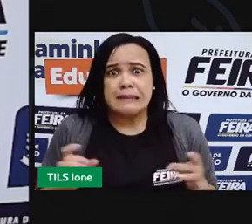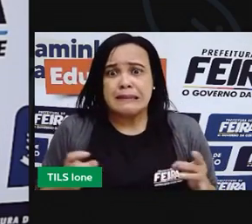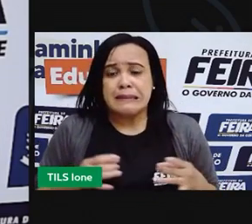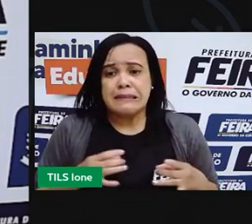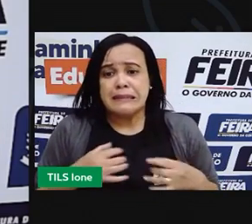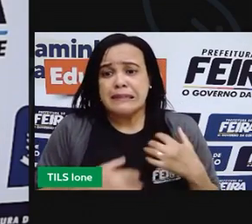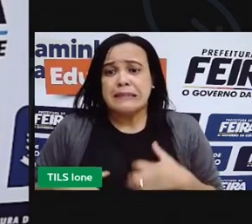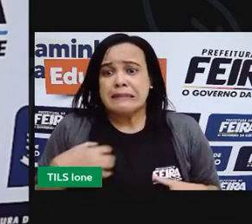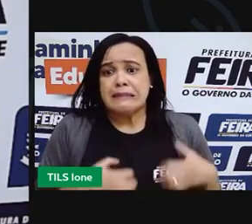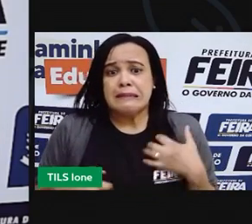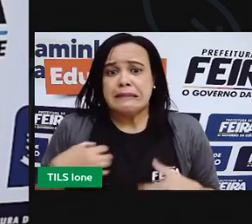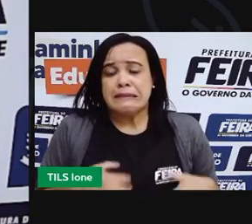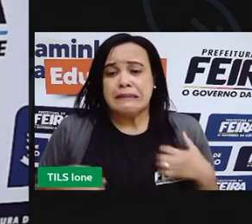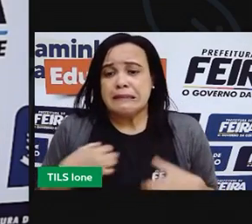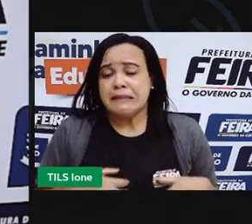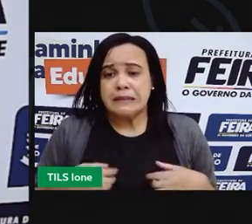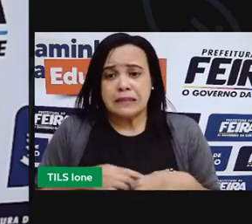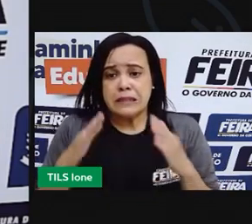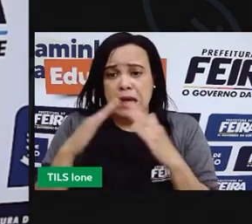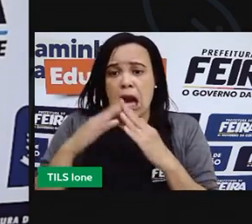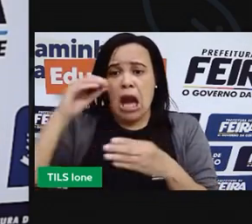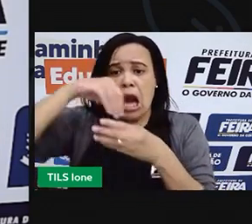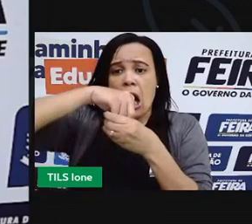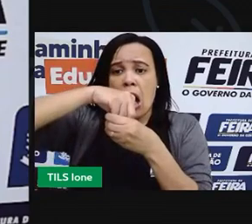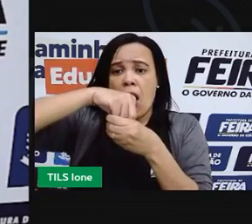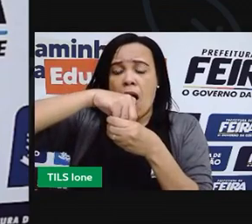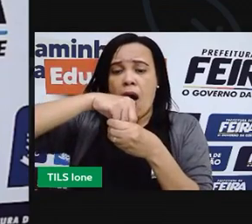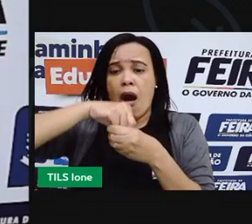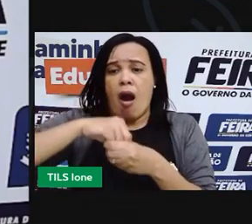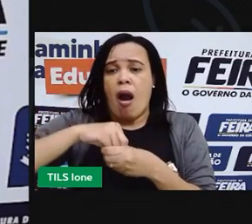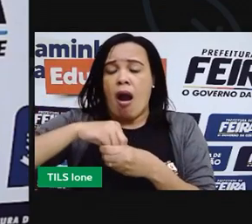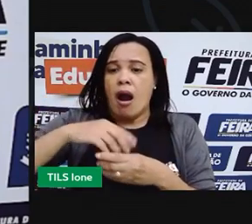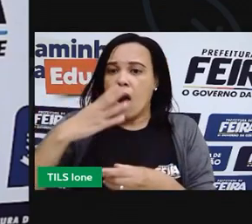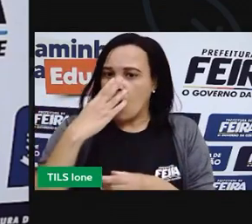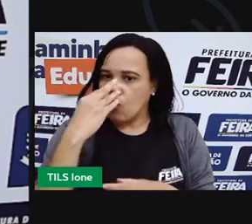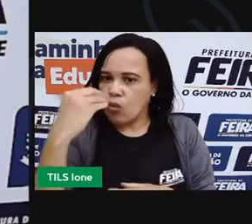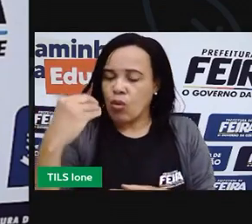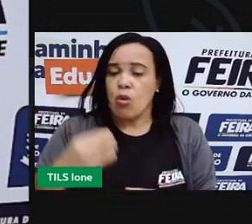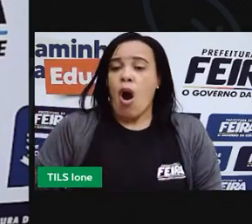Não saíram. E o lobo começou a soprar.